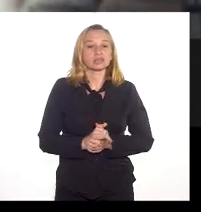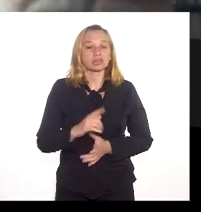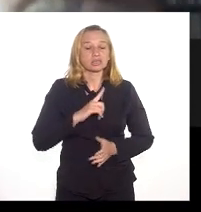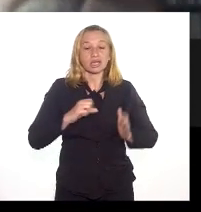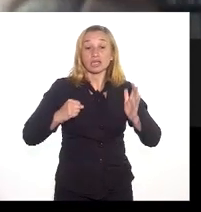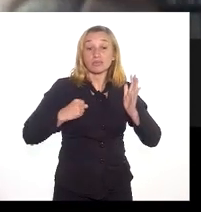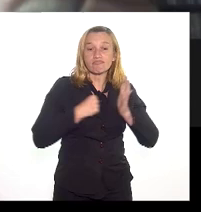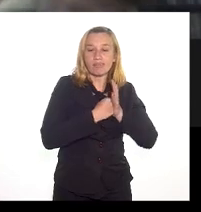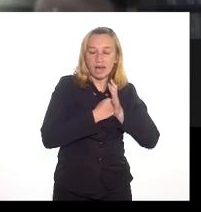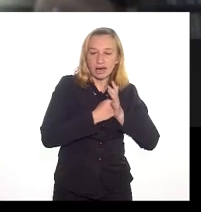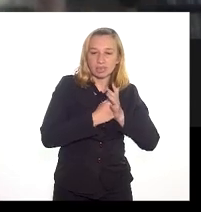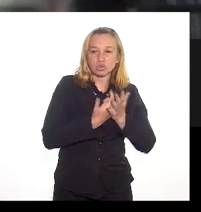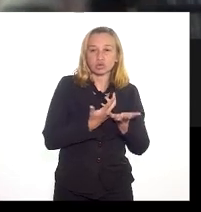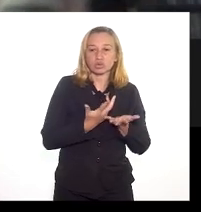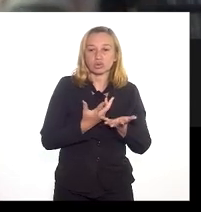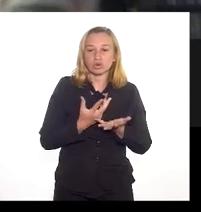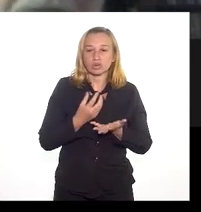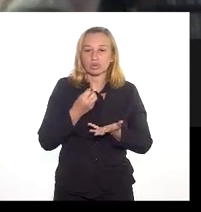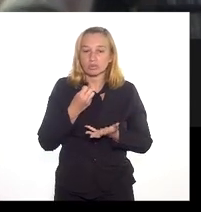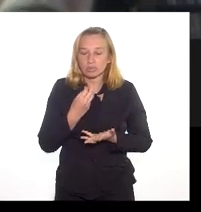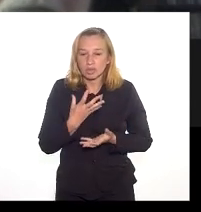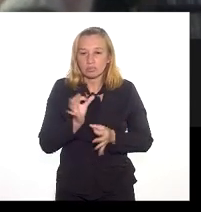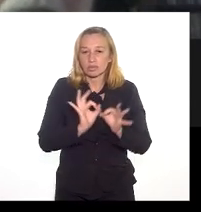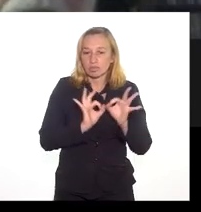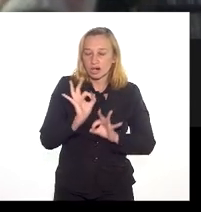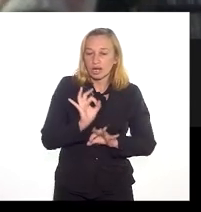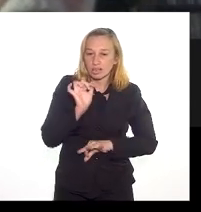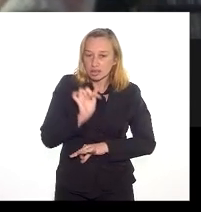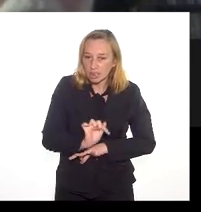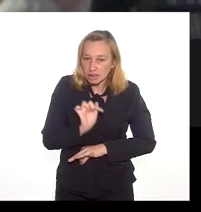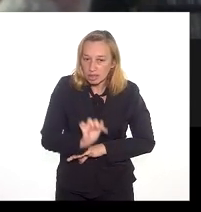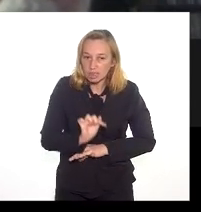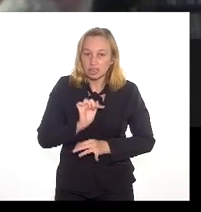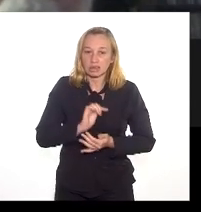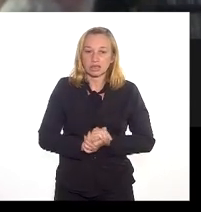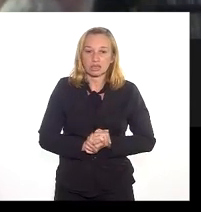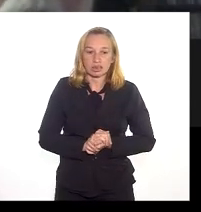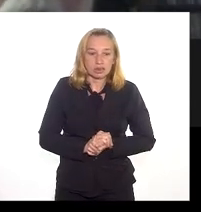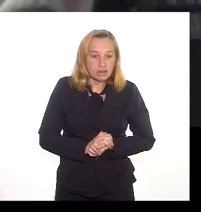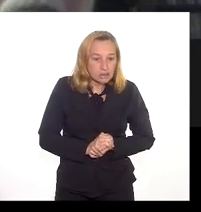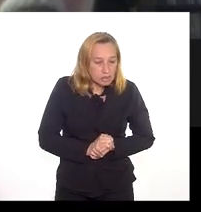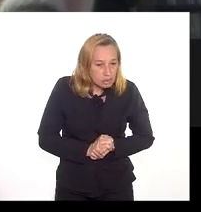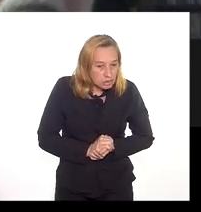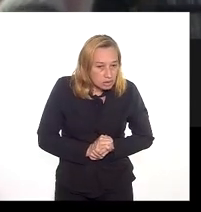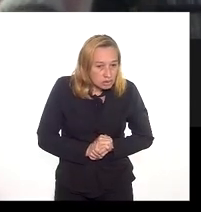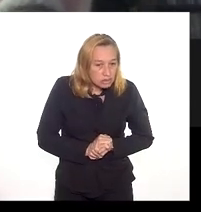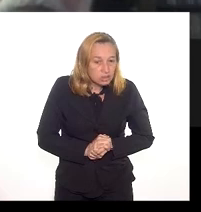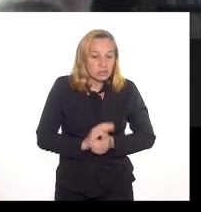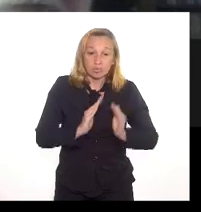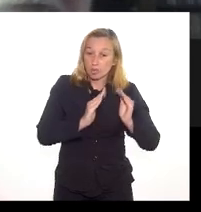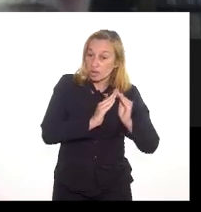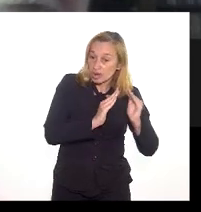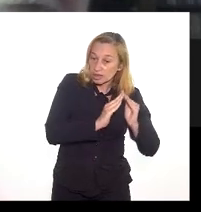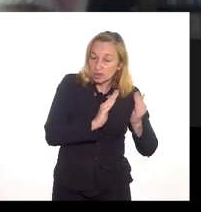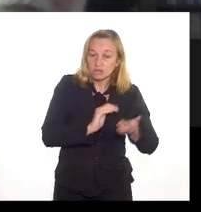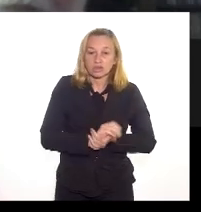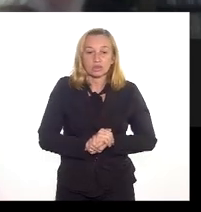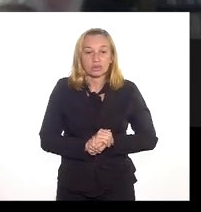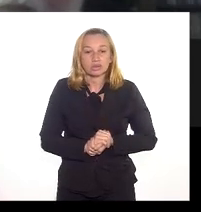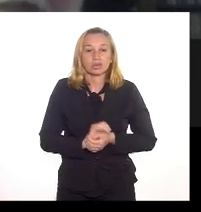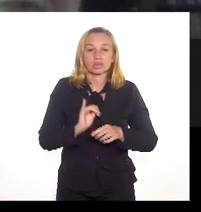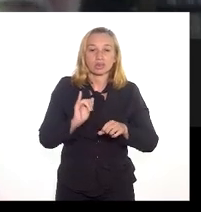impactos muito bem colocados aqui do ponto de vista do direito à moradia, dos